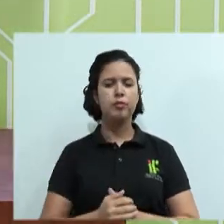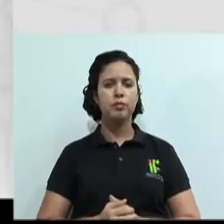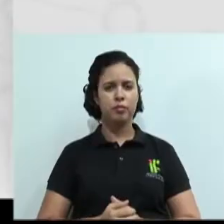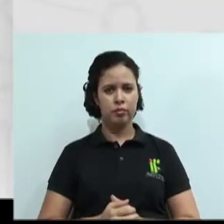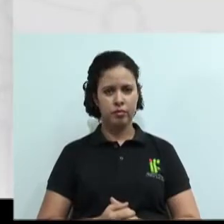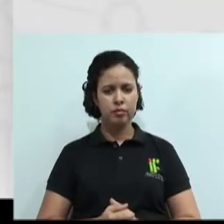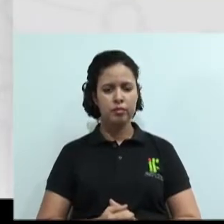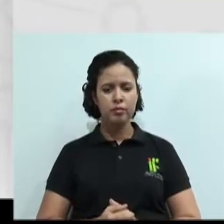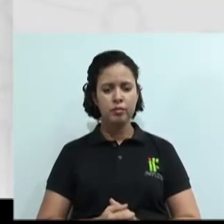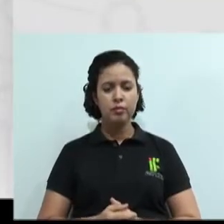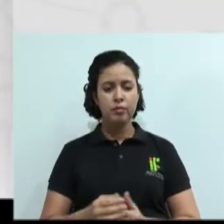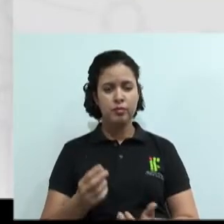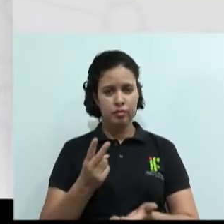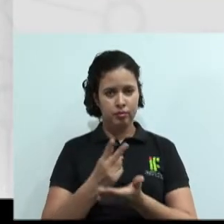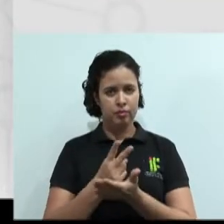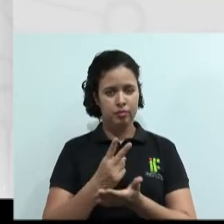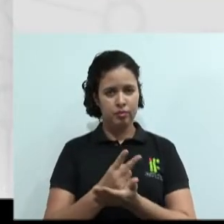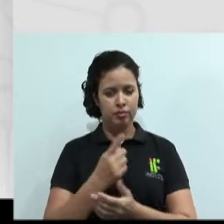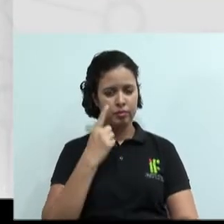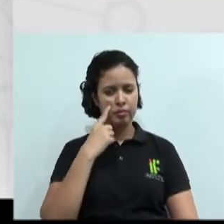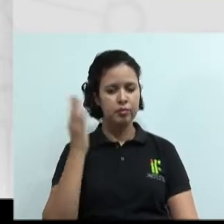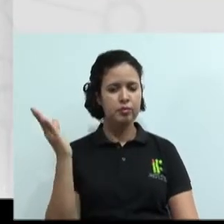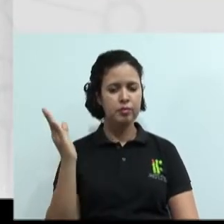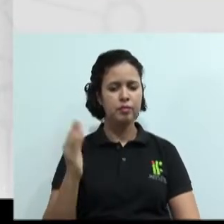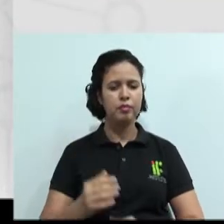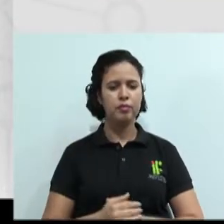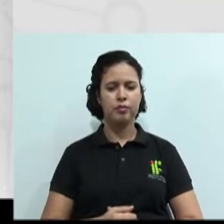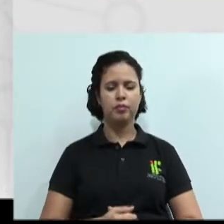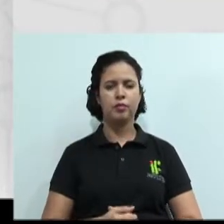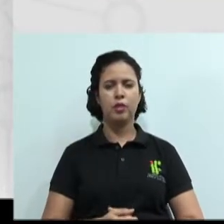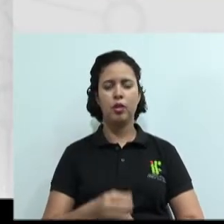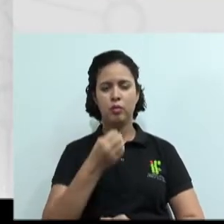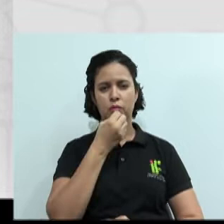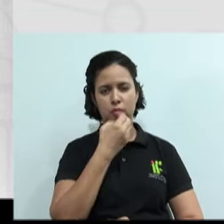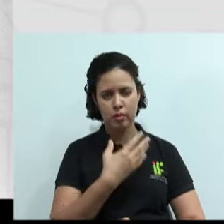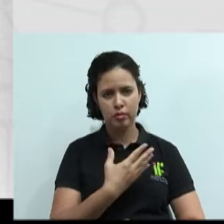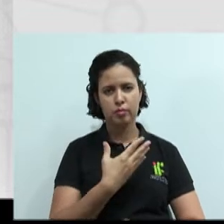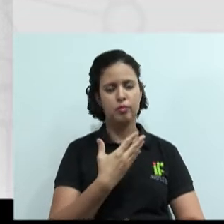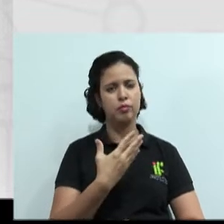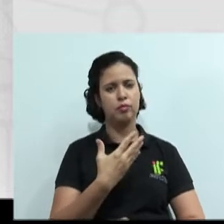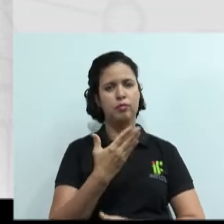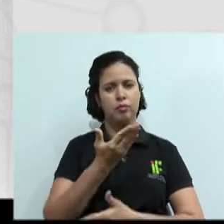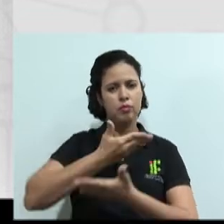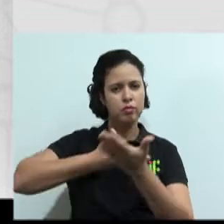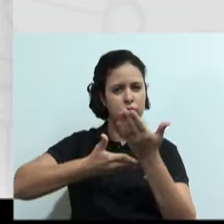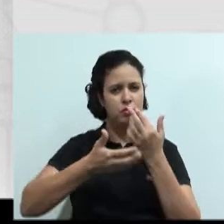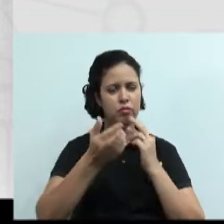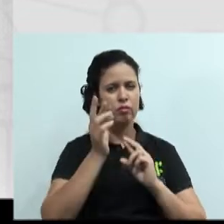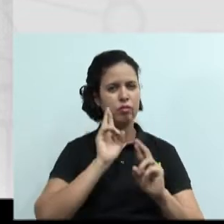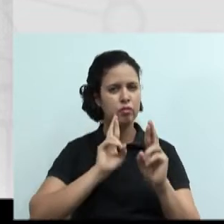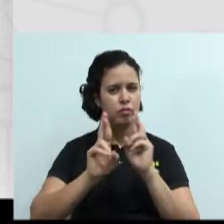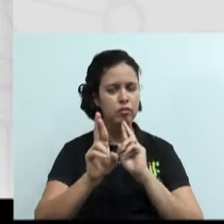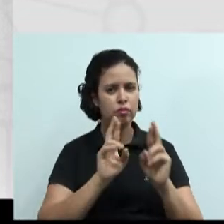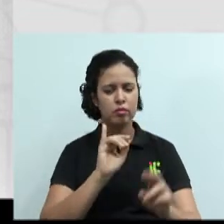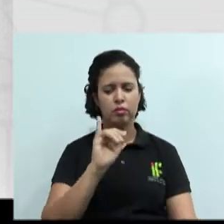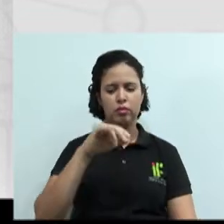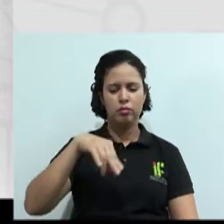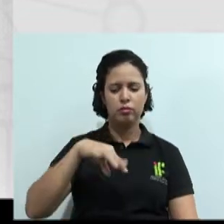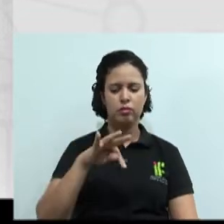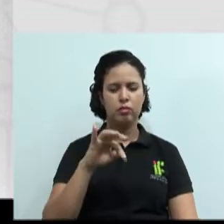Então, vamos avançar aqui no conteúdo. Um bom relacionamento interpessoal, ele traz o quê? Mais